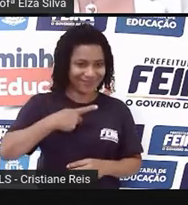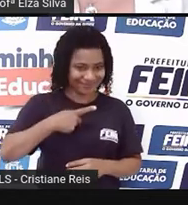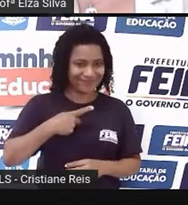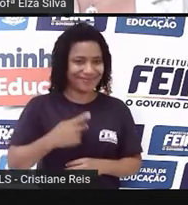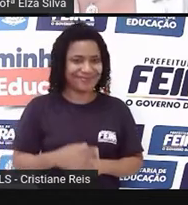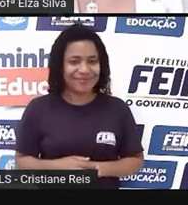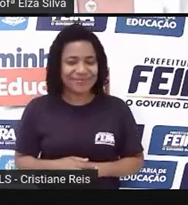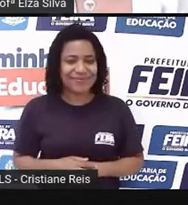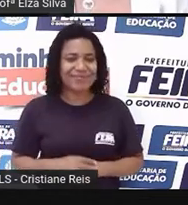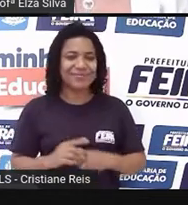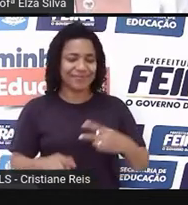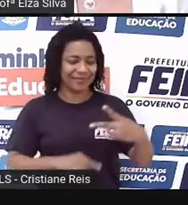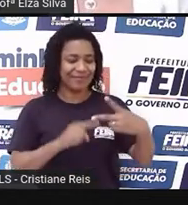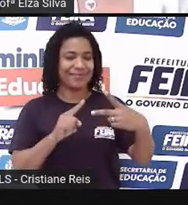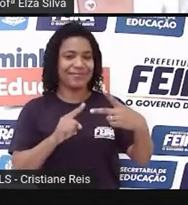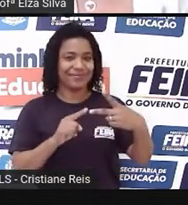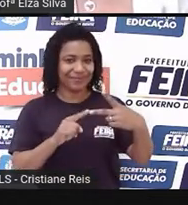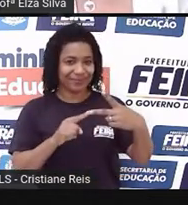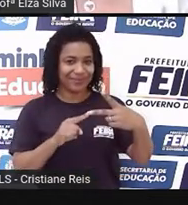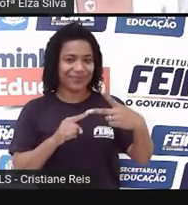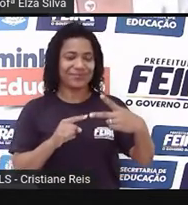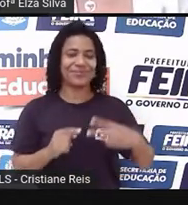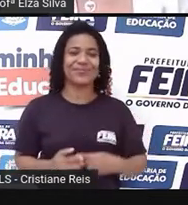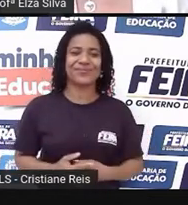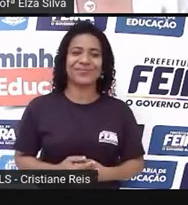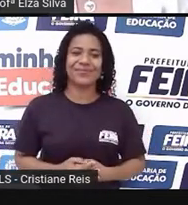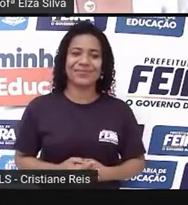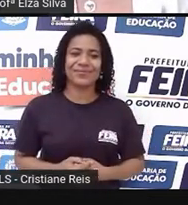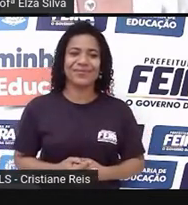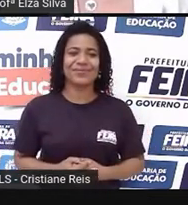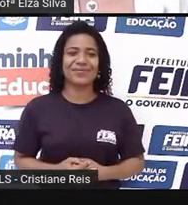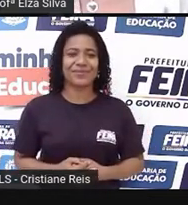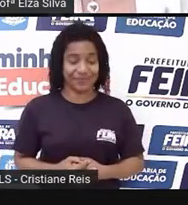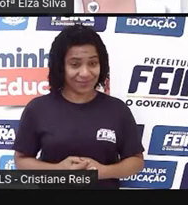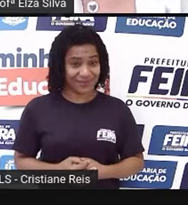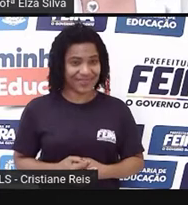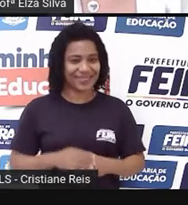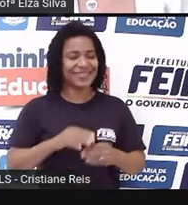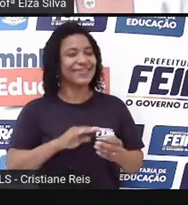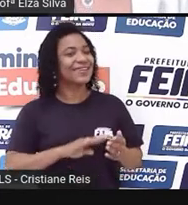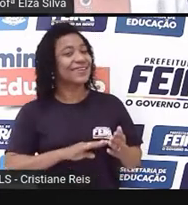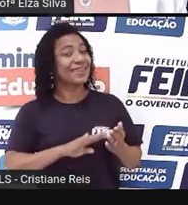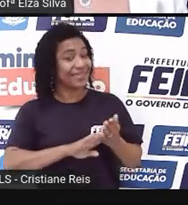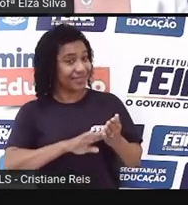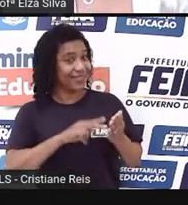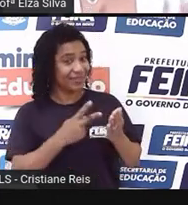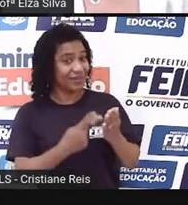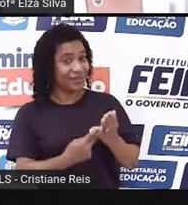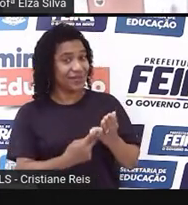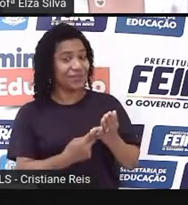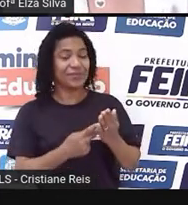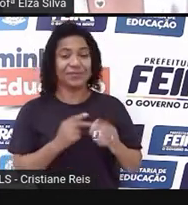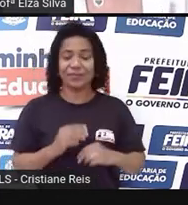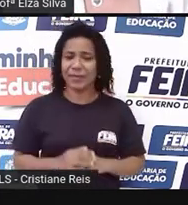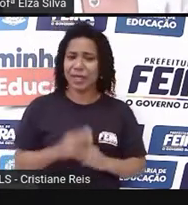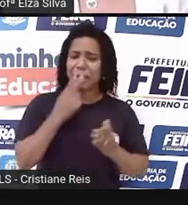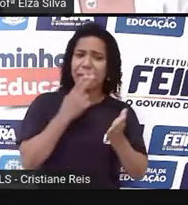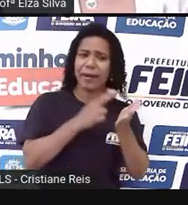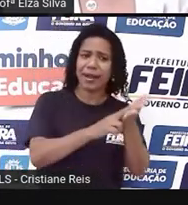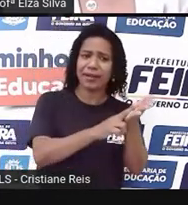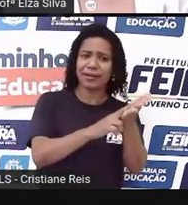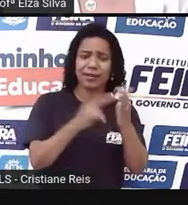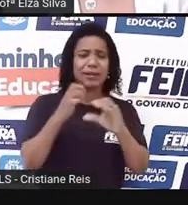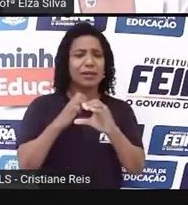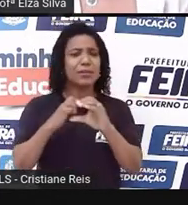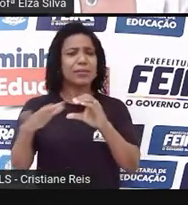What's the difference between letter and email? Qual a diferença entre a carta e o